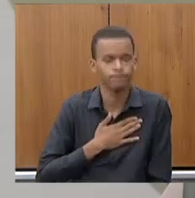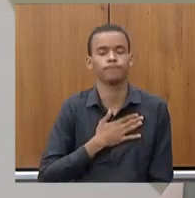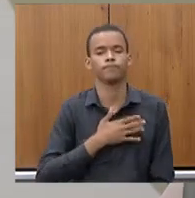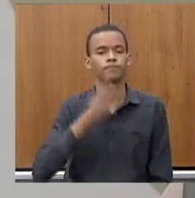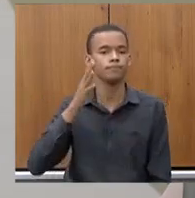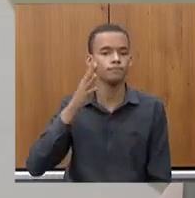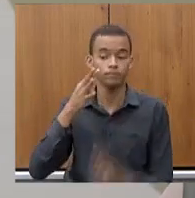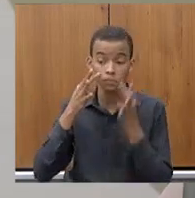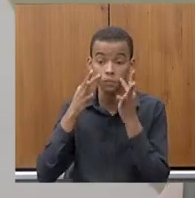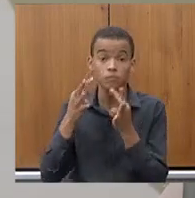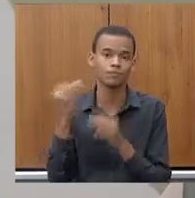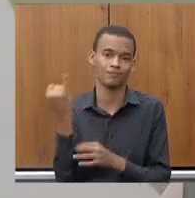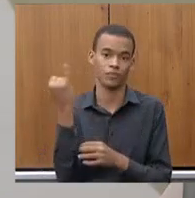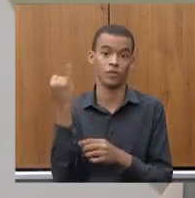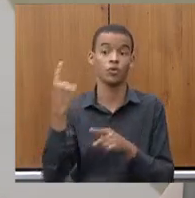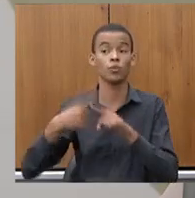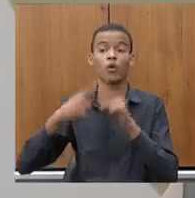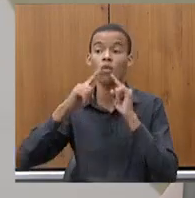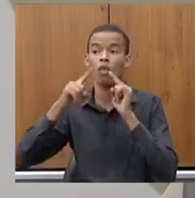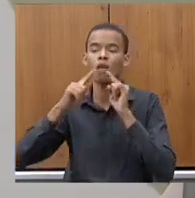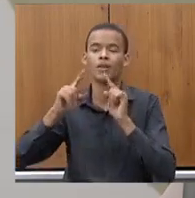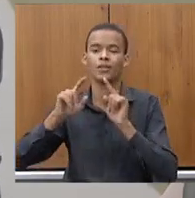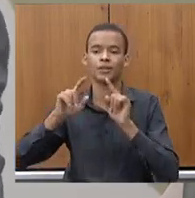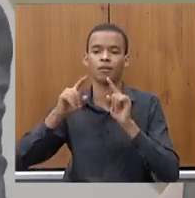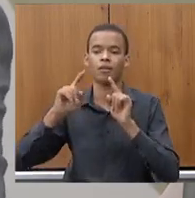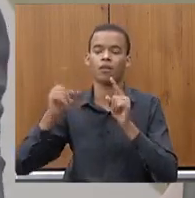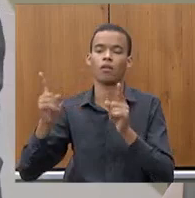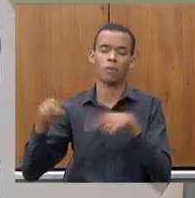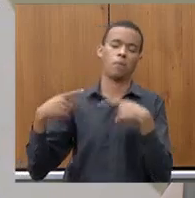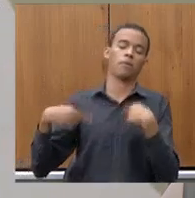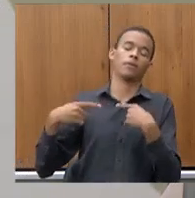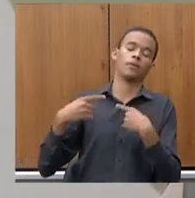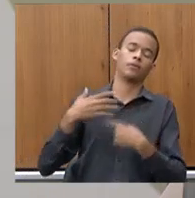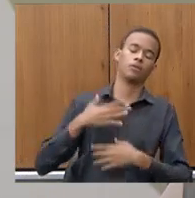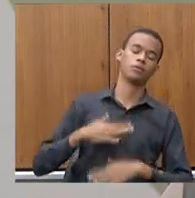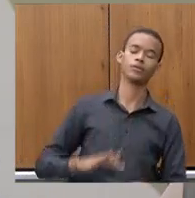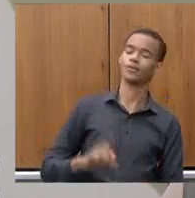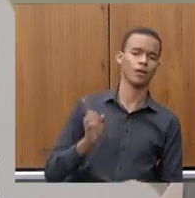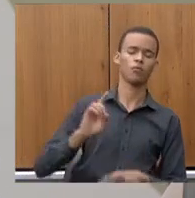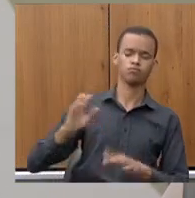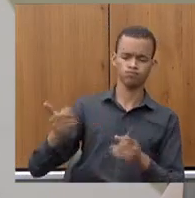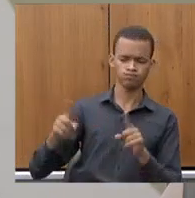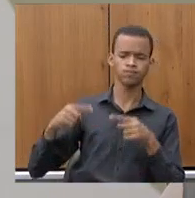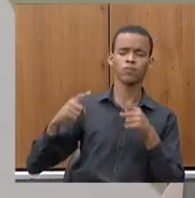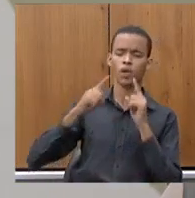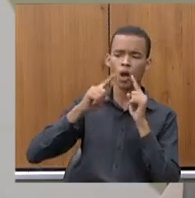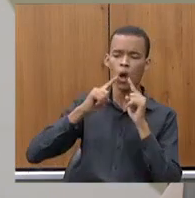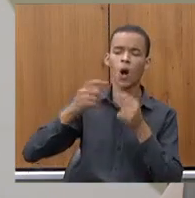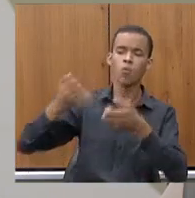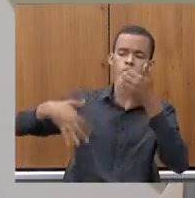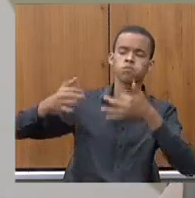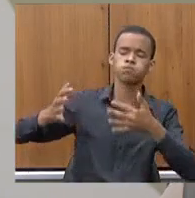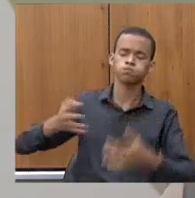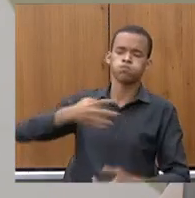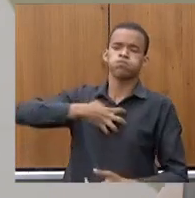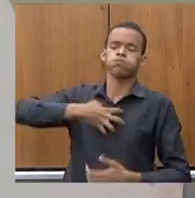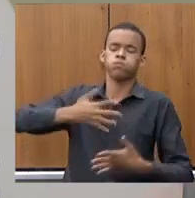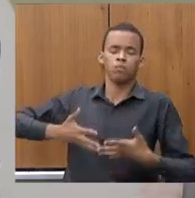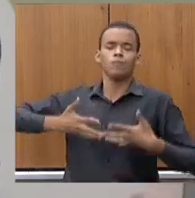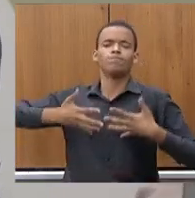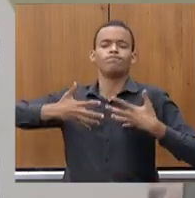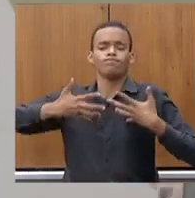uma forma construtiva, eu agradeço, deputado Arantes, por estar tendo essa aproximação